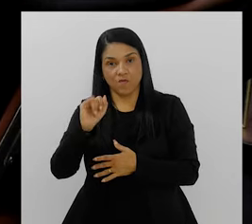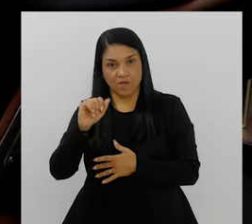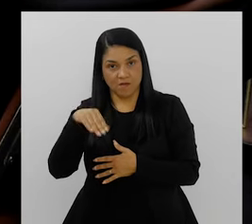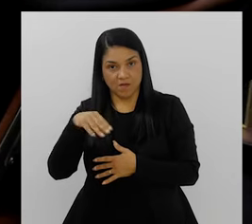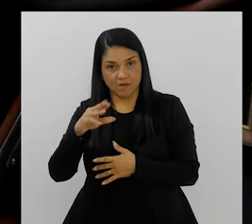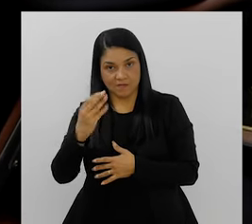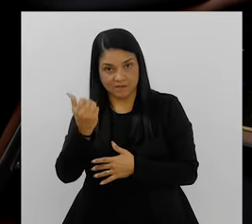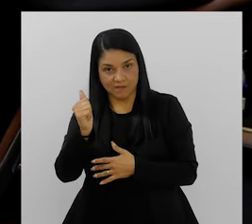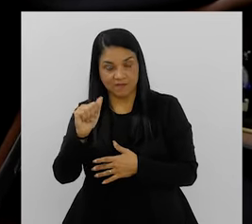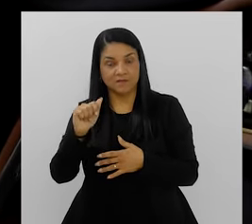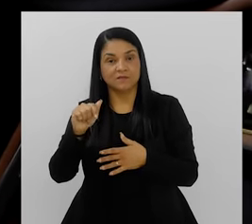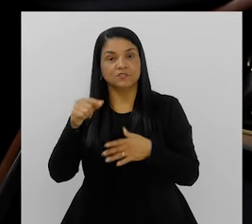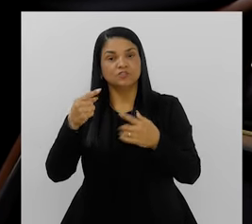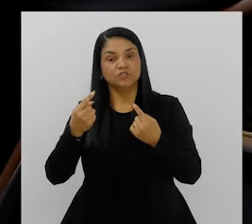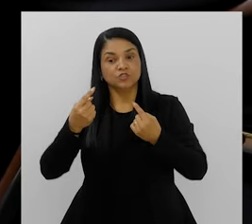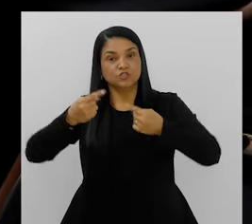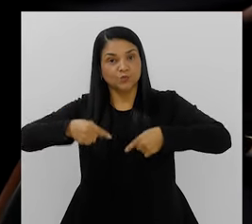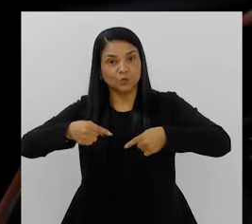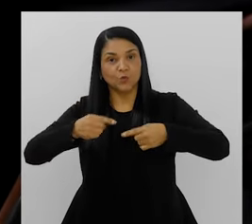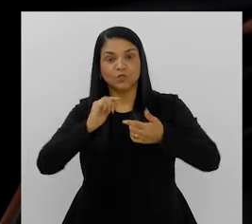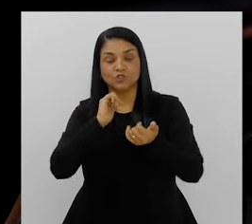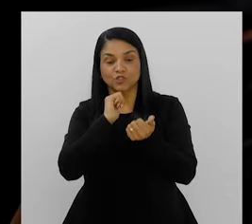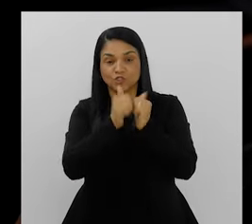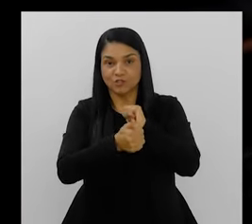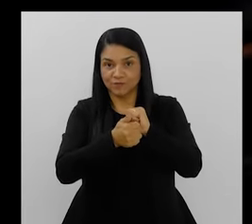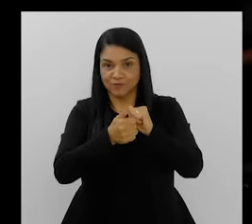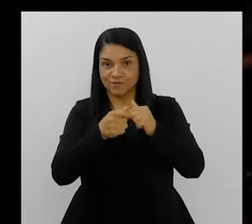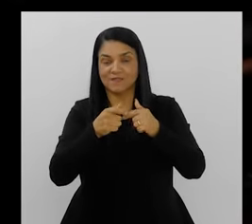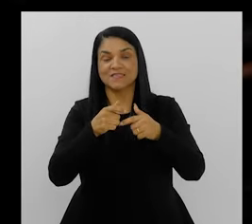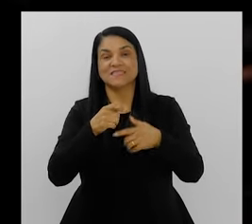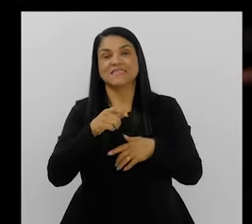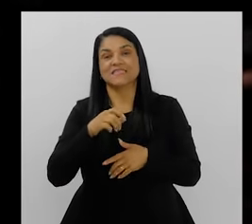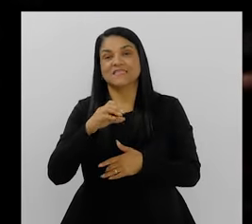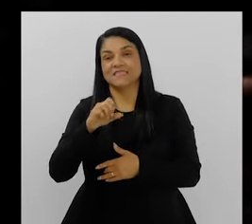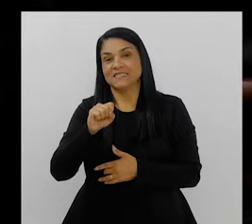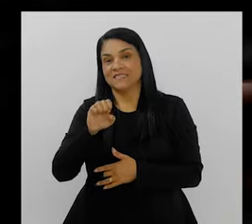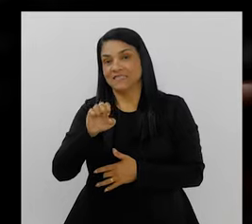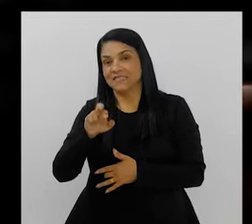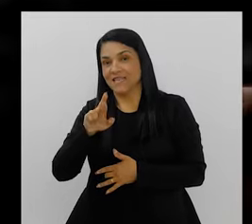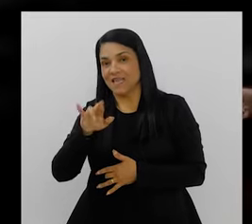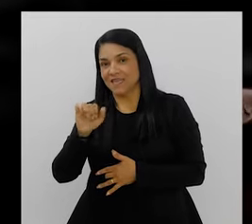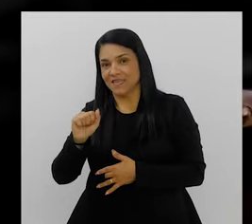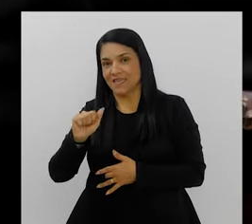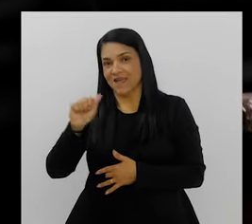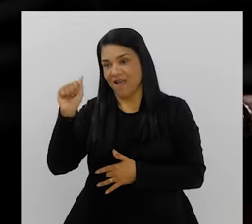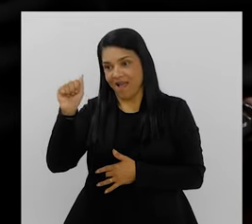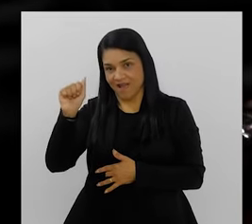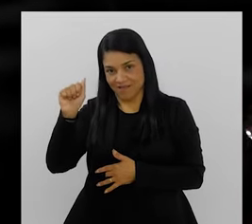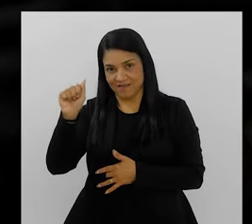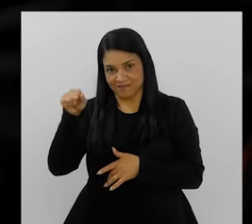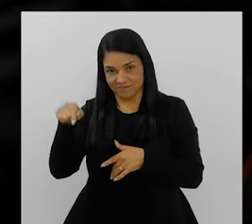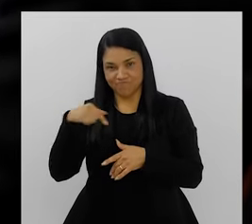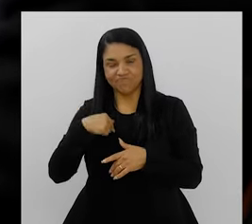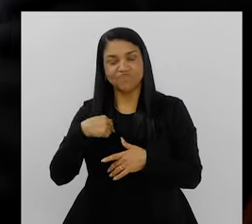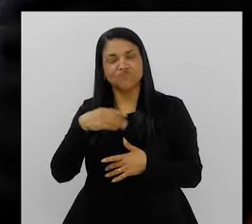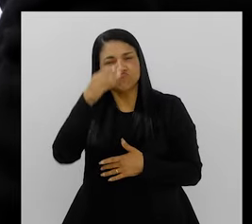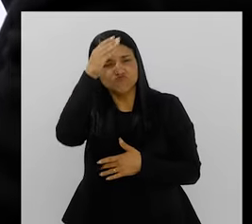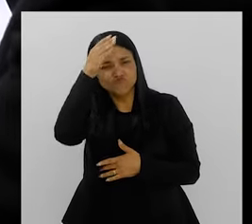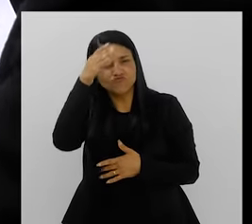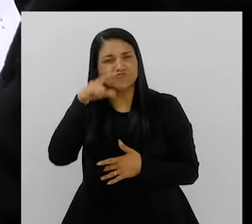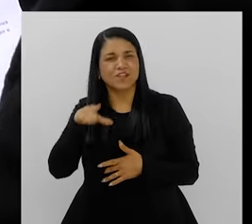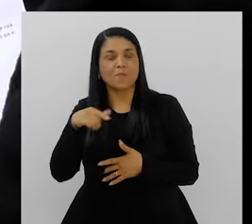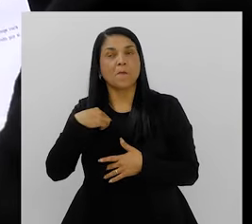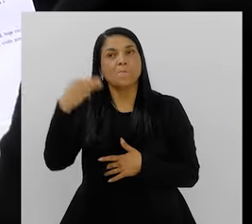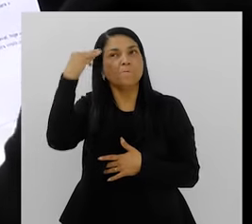disputar, se eu não me engano, o Série A do Campeonato Carioca. Então, meus tios têm muita memória afetiva dali dessa